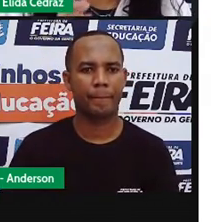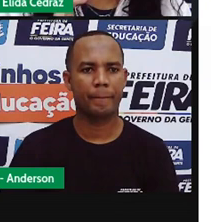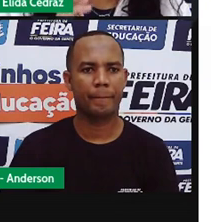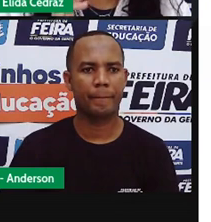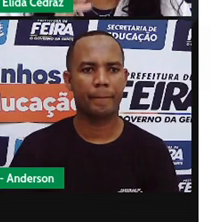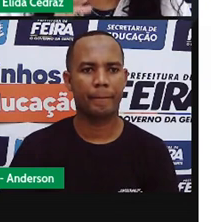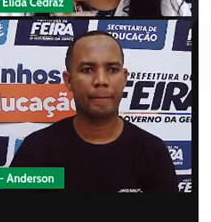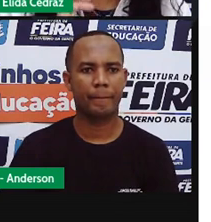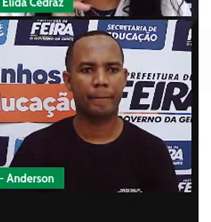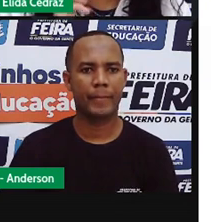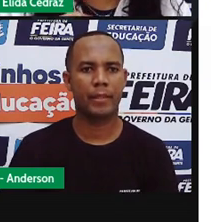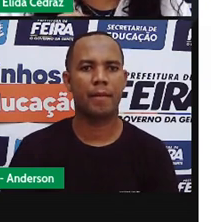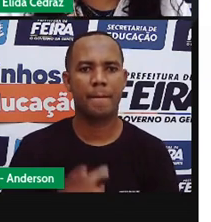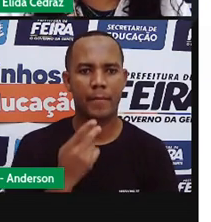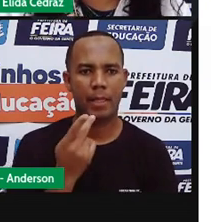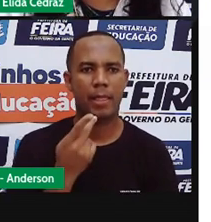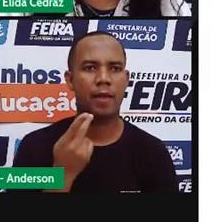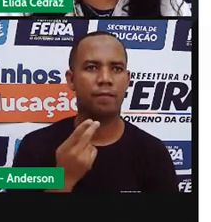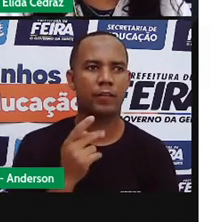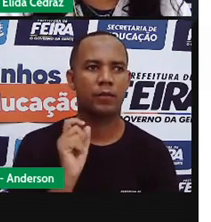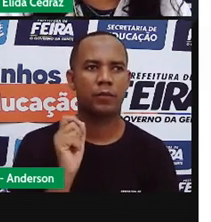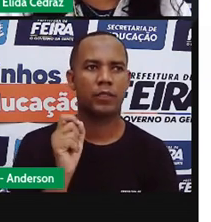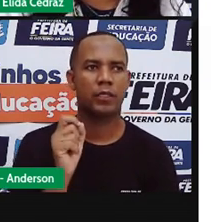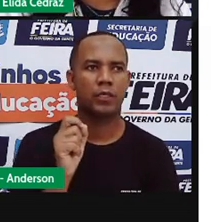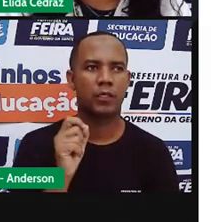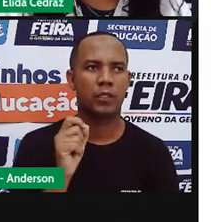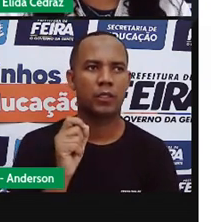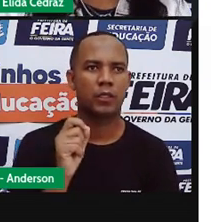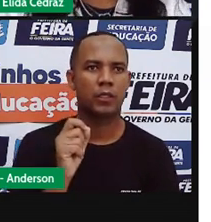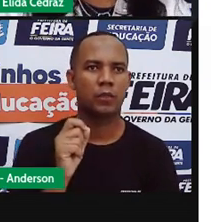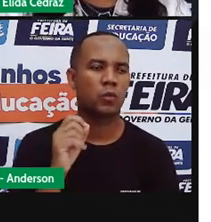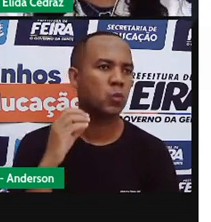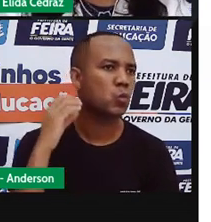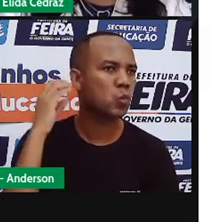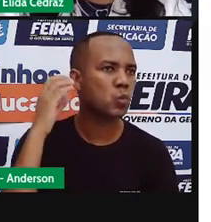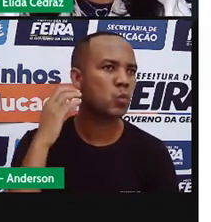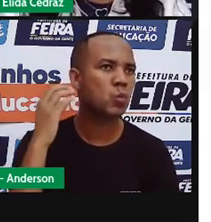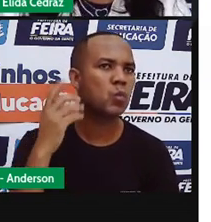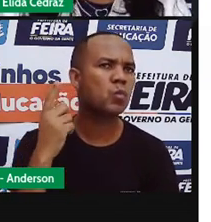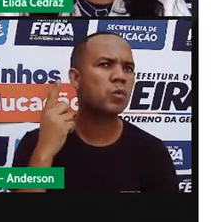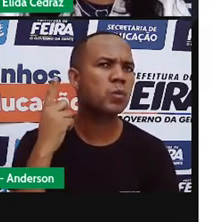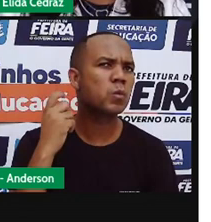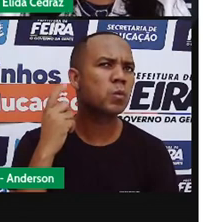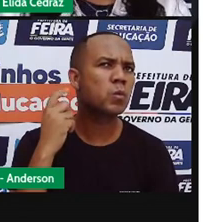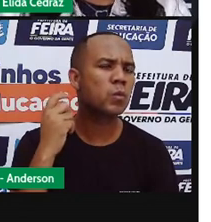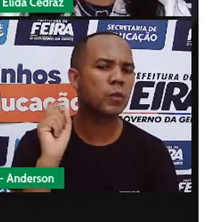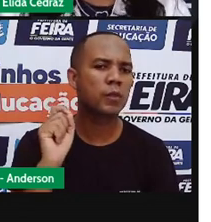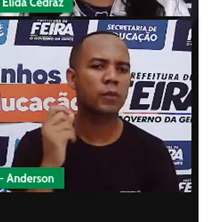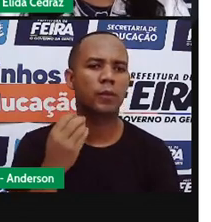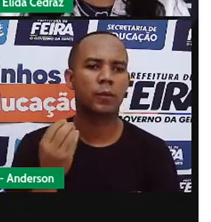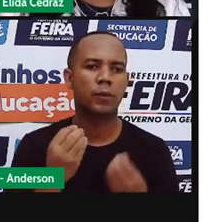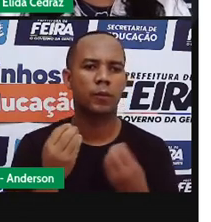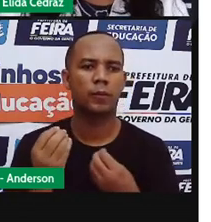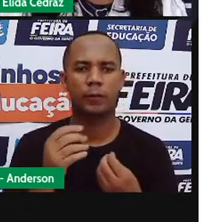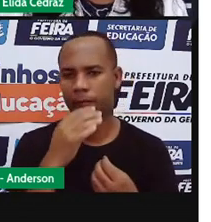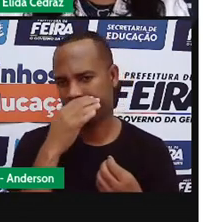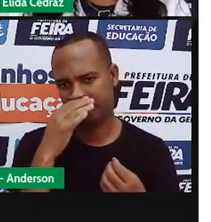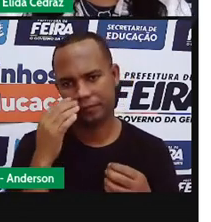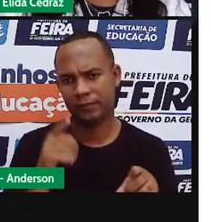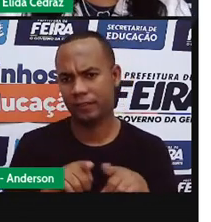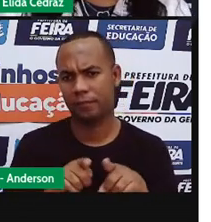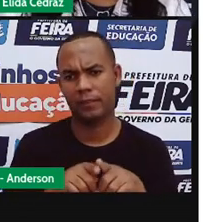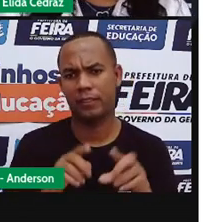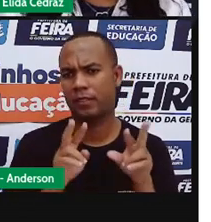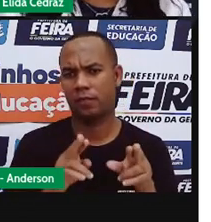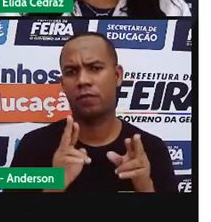A pronúncia, o som do R tem esse som forte. Igualdinha como você aprendeu as famílias, a